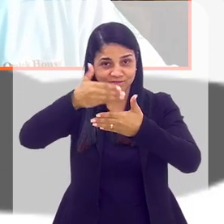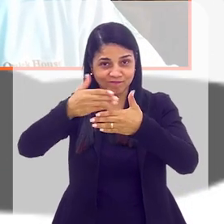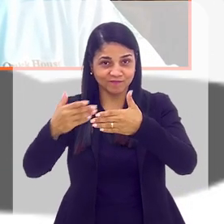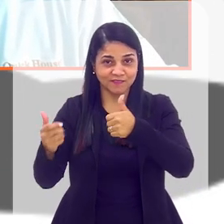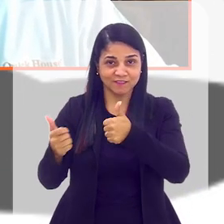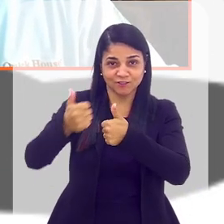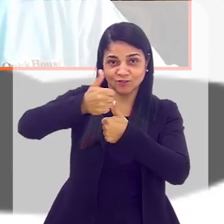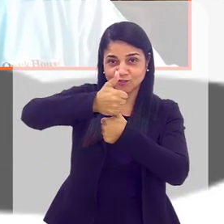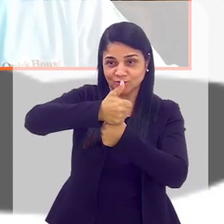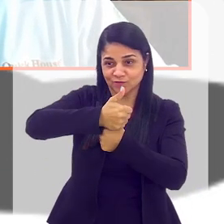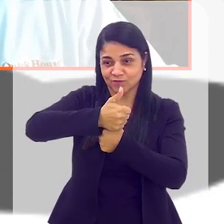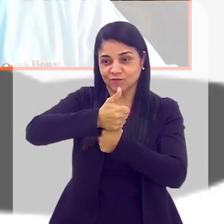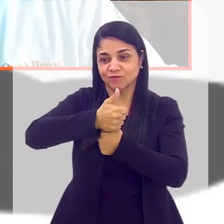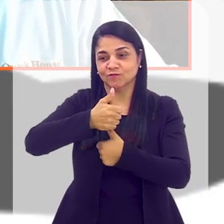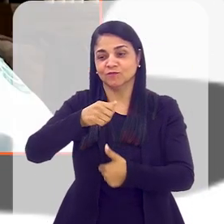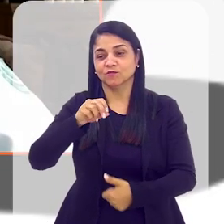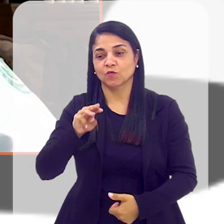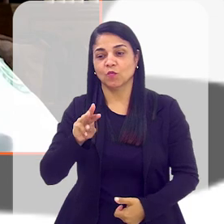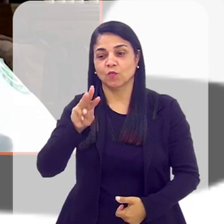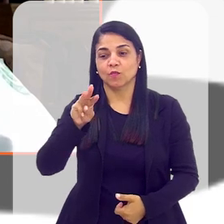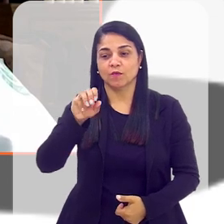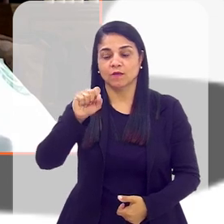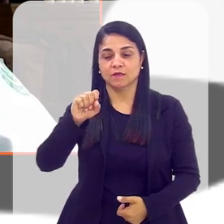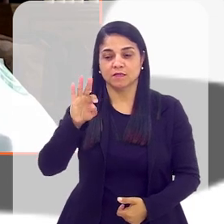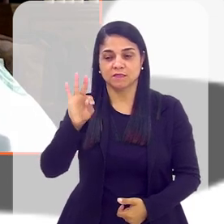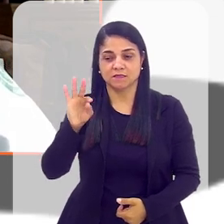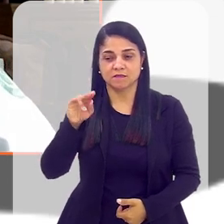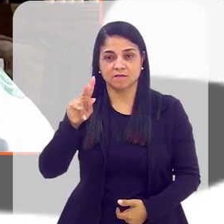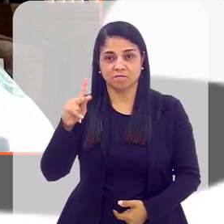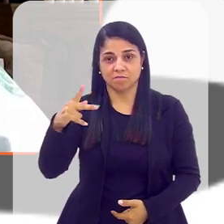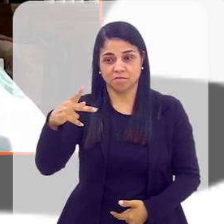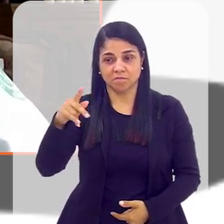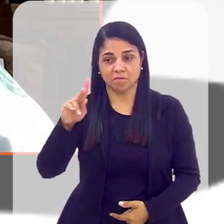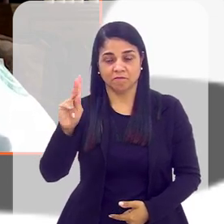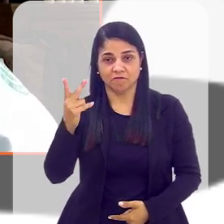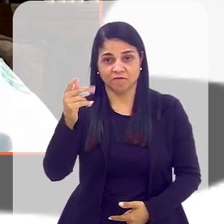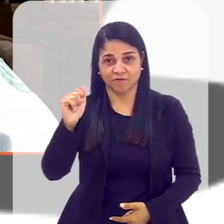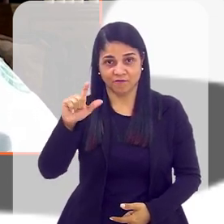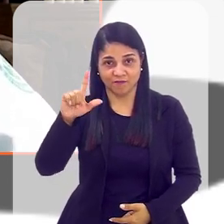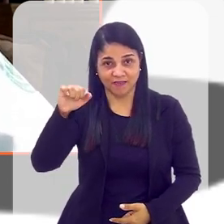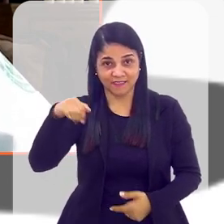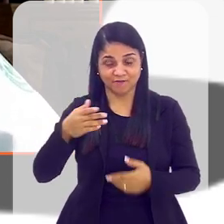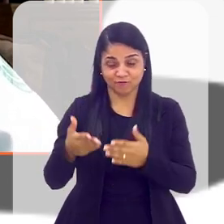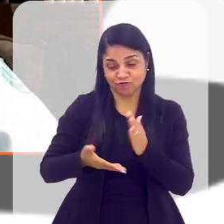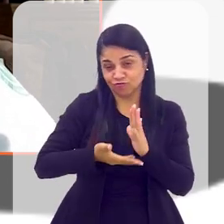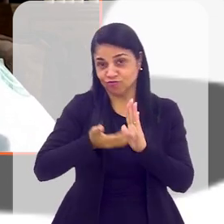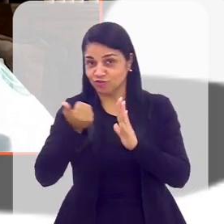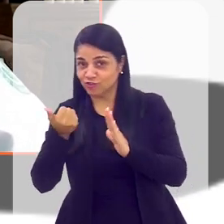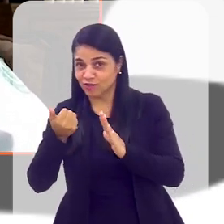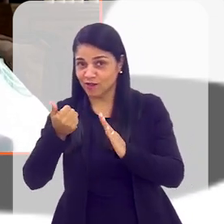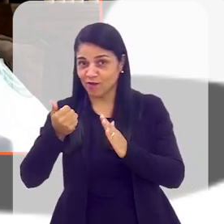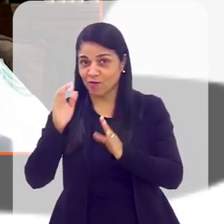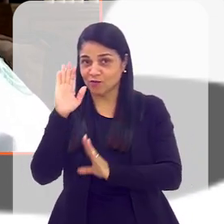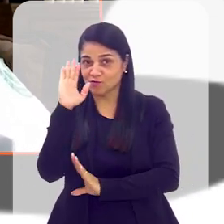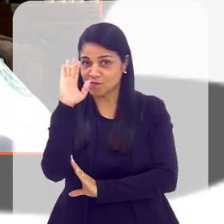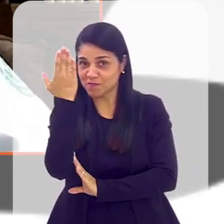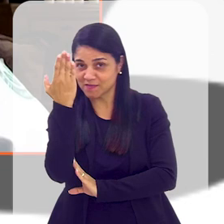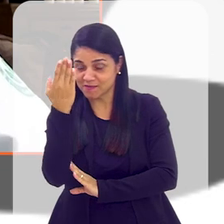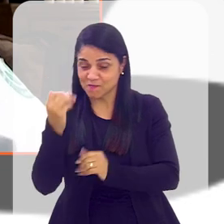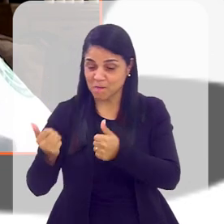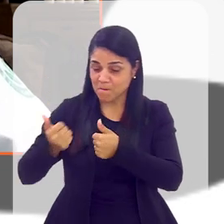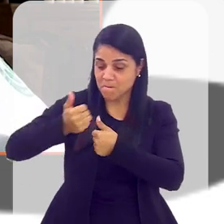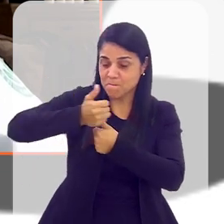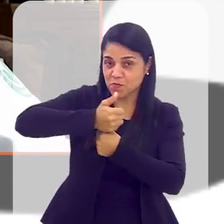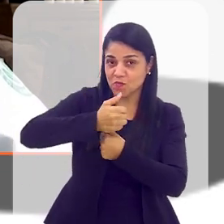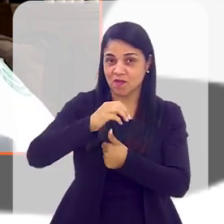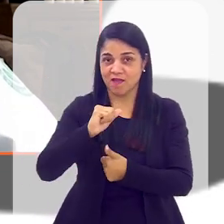substitua os sistemas de wood frame. Na verdade, eles vão retirar a parte de madeira e colocar o painel de aço. Então, o sistema